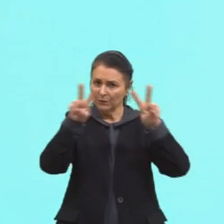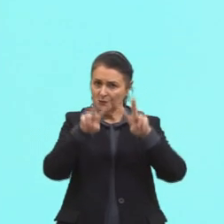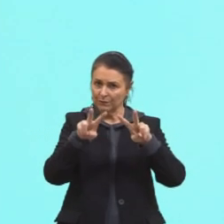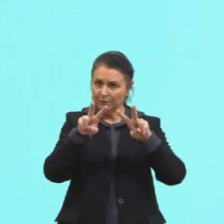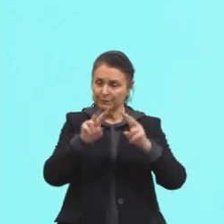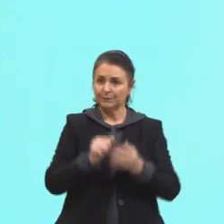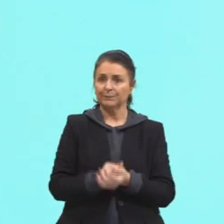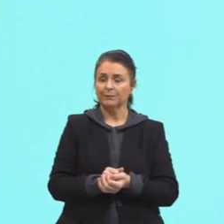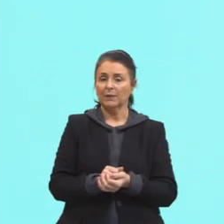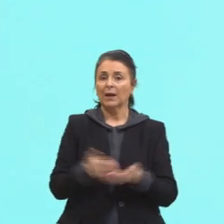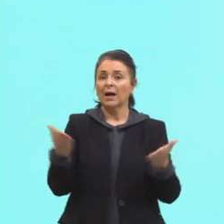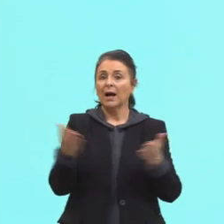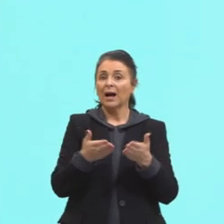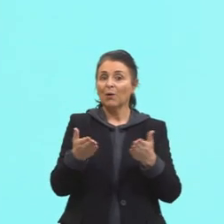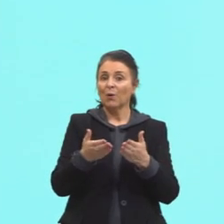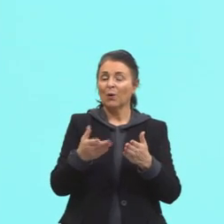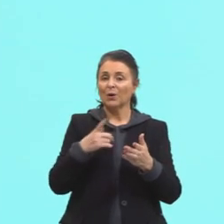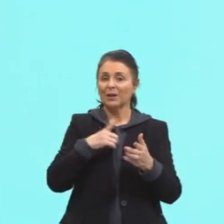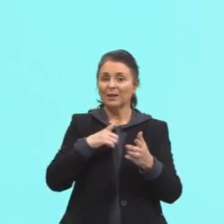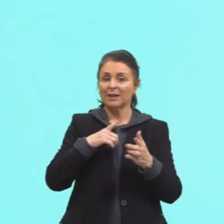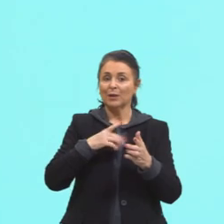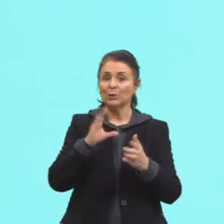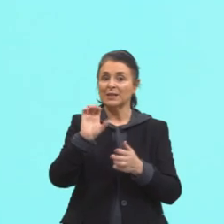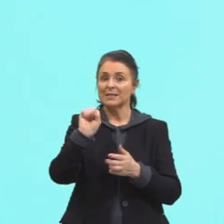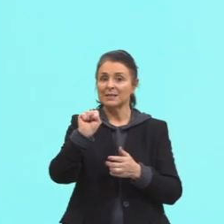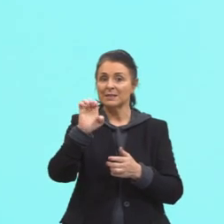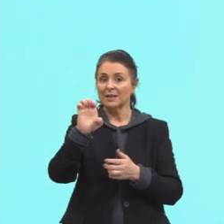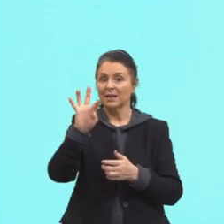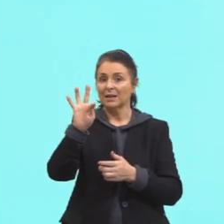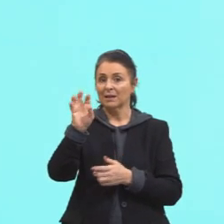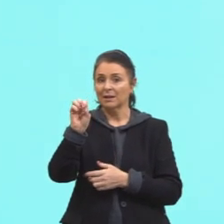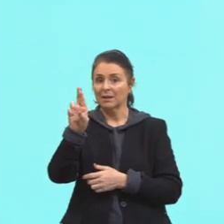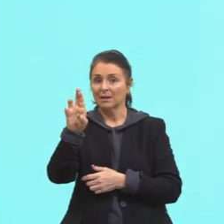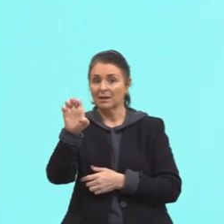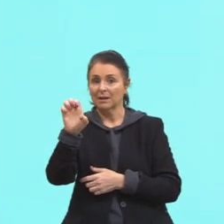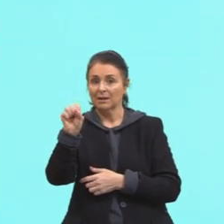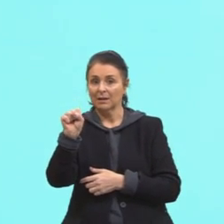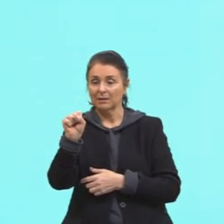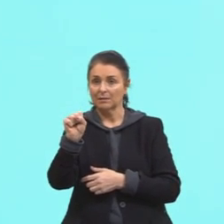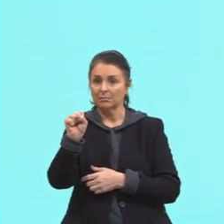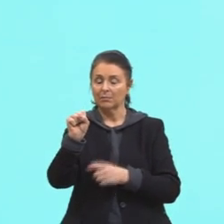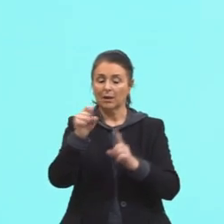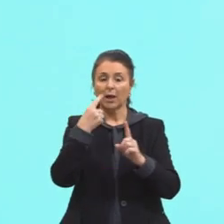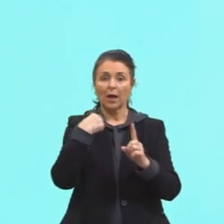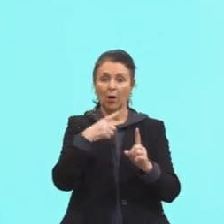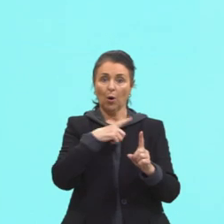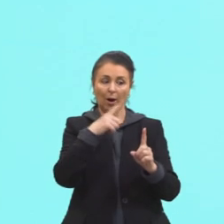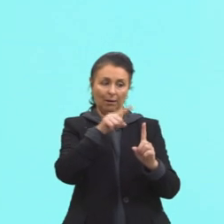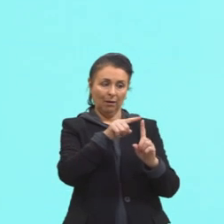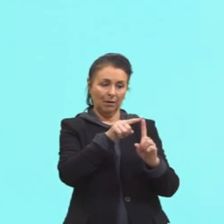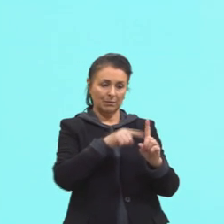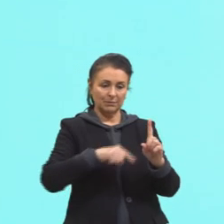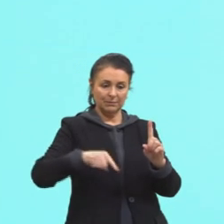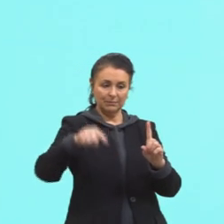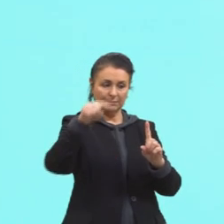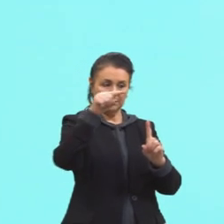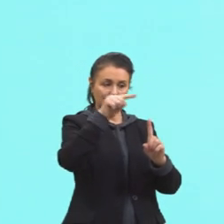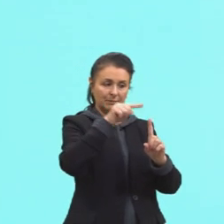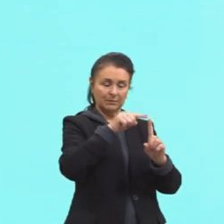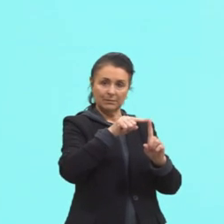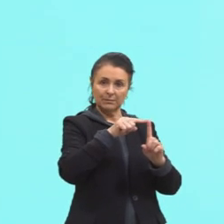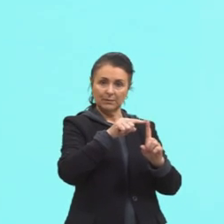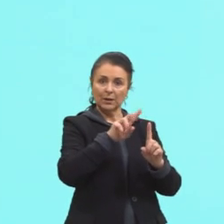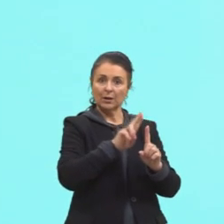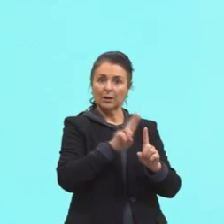Aí nós vamos para o gráfico de setores. O gráfico de setores, ele tem esse formato circular. Então, às vezes, ele é